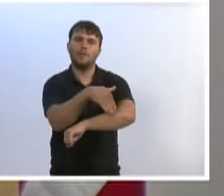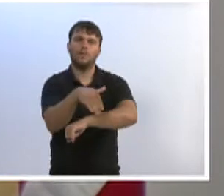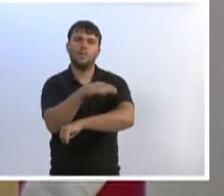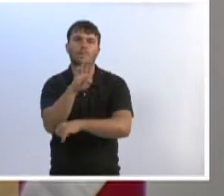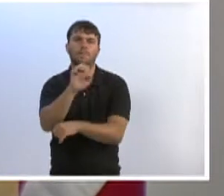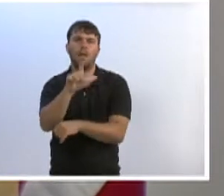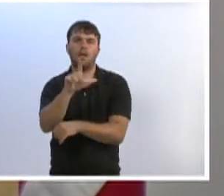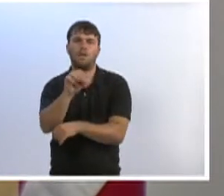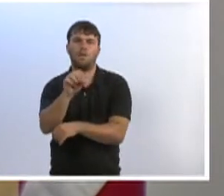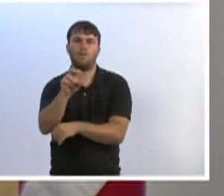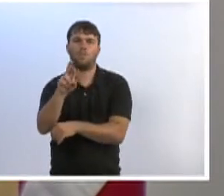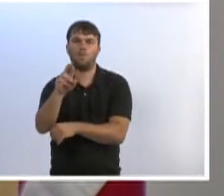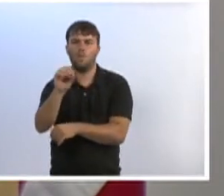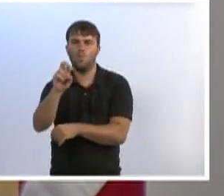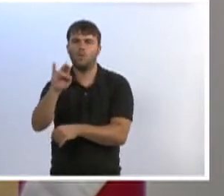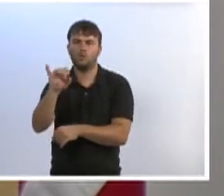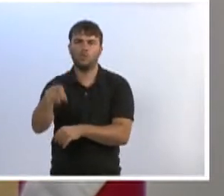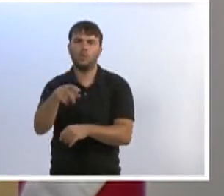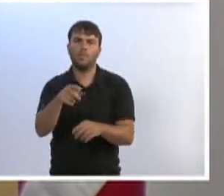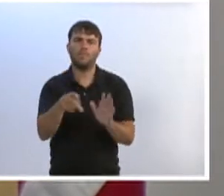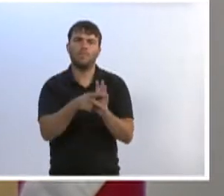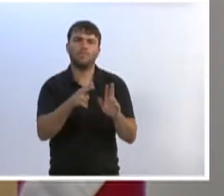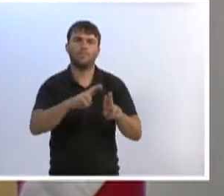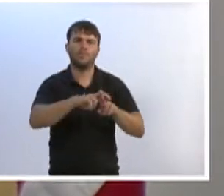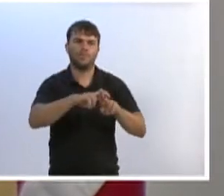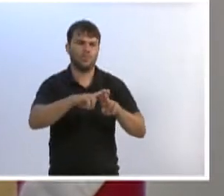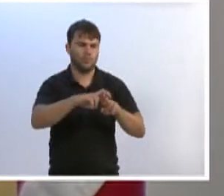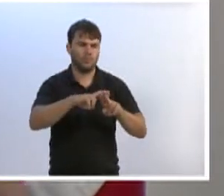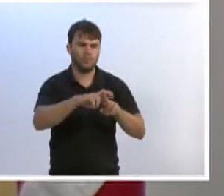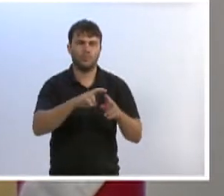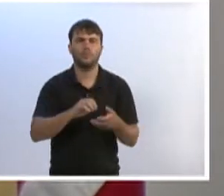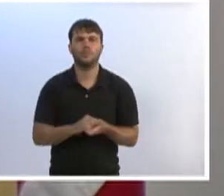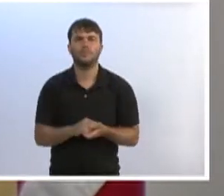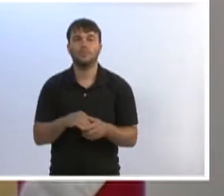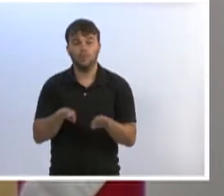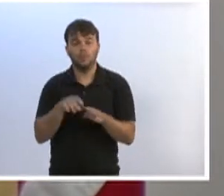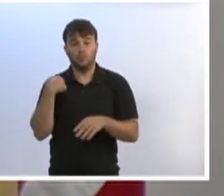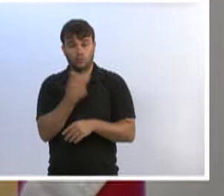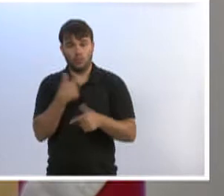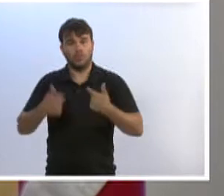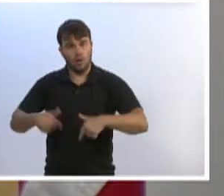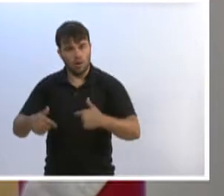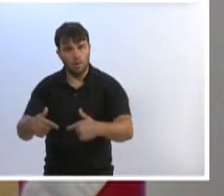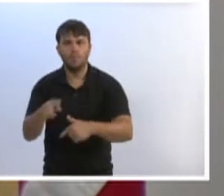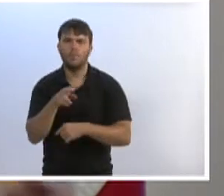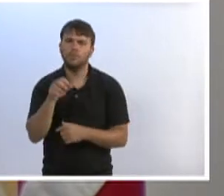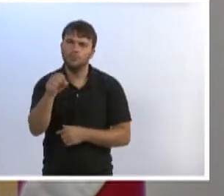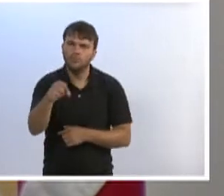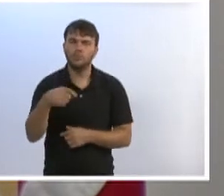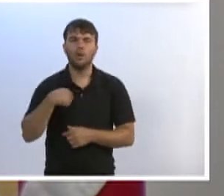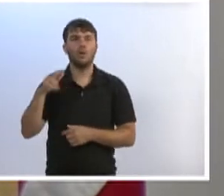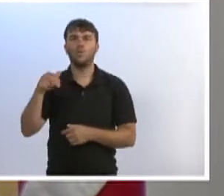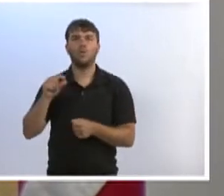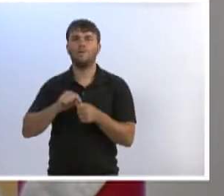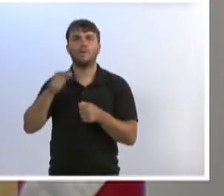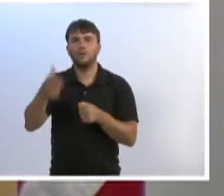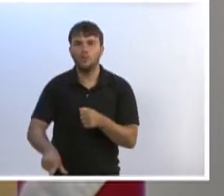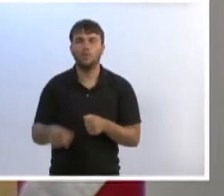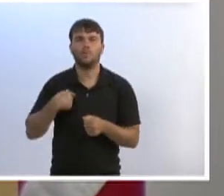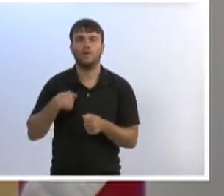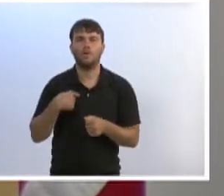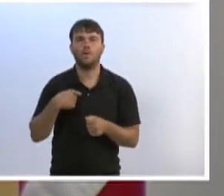seja, nós estamos sim trabalhando, nós estamos sim fazendo a nossa parte, e eu nunca mais vou fazer o que eu fiz nessa última viagem.